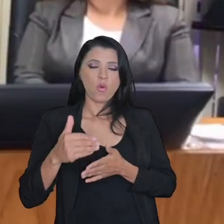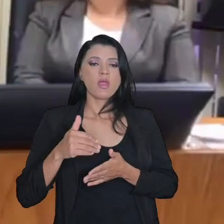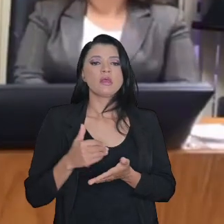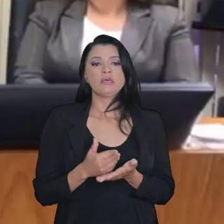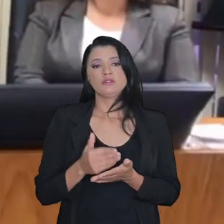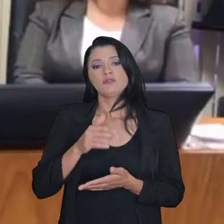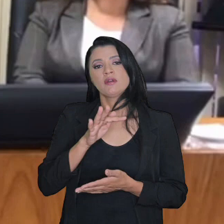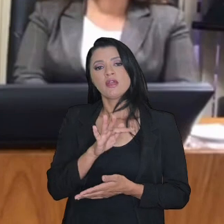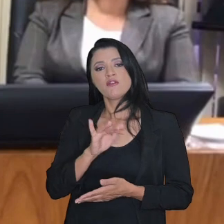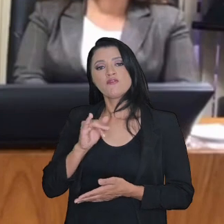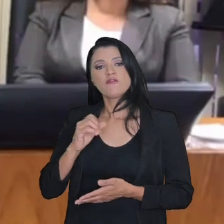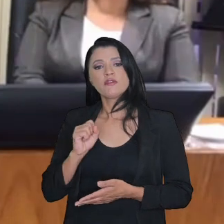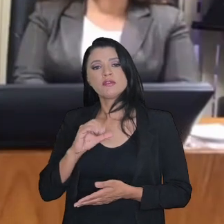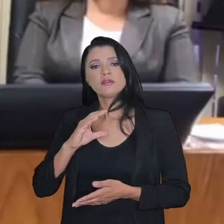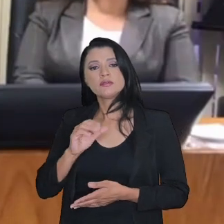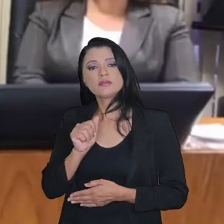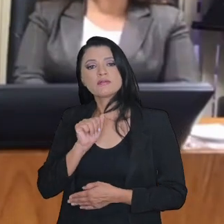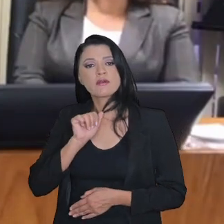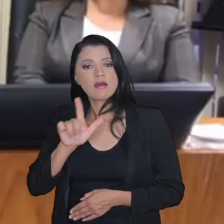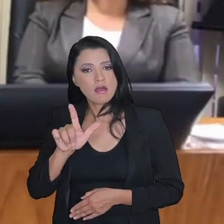A transação tributária...